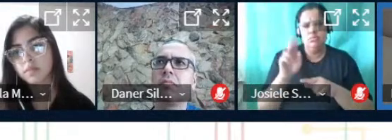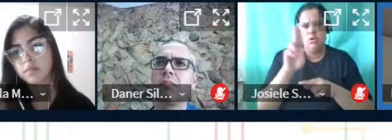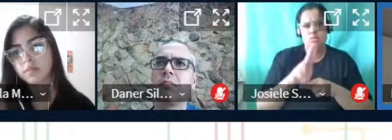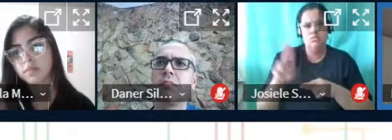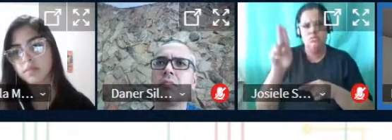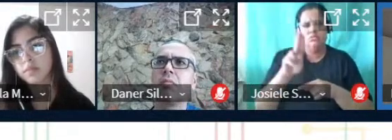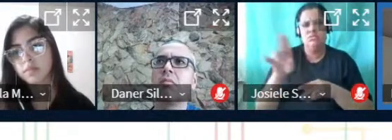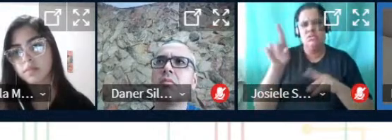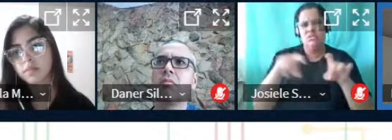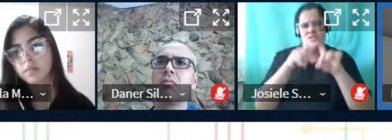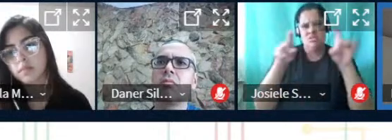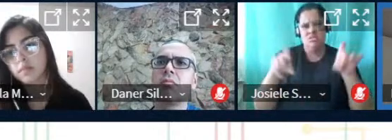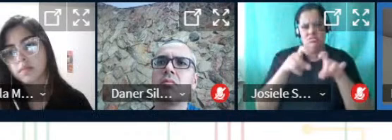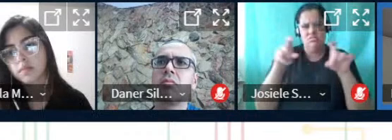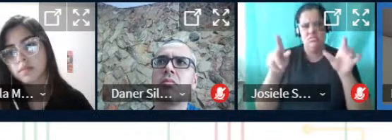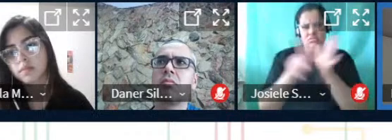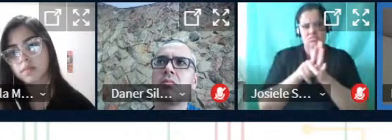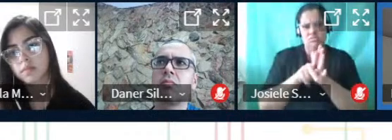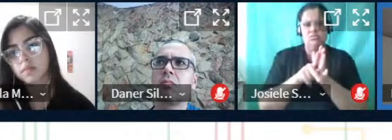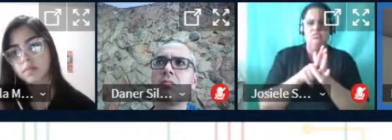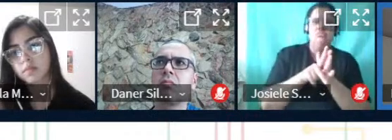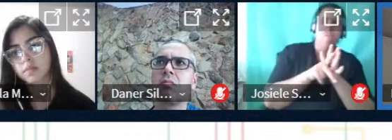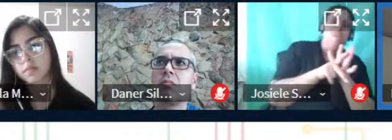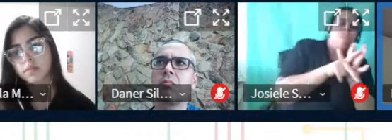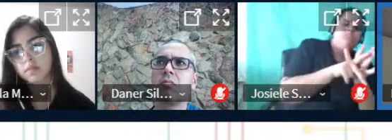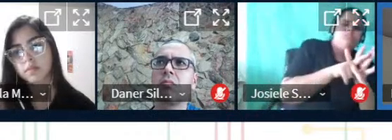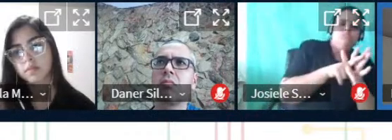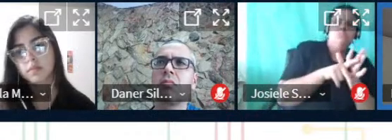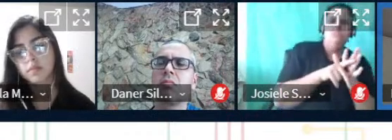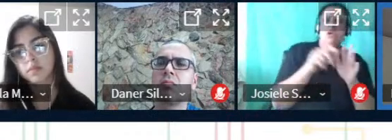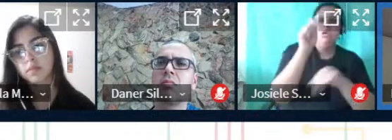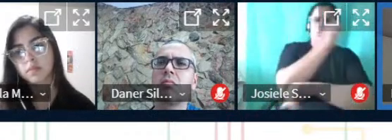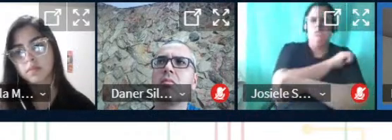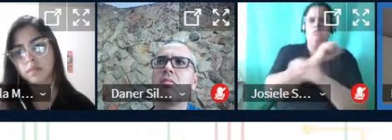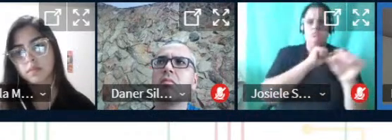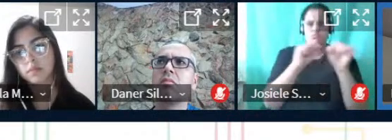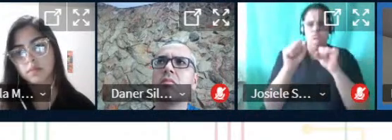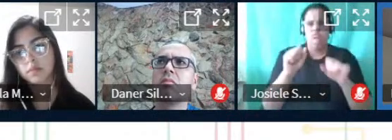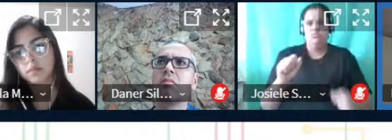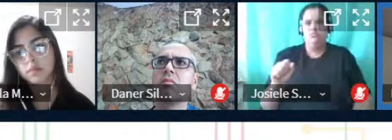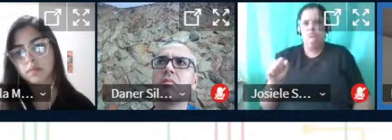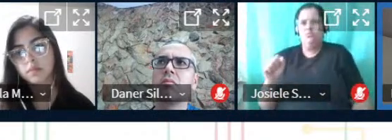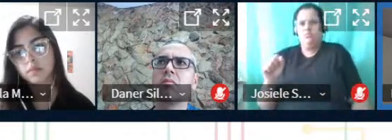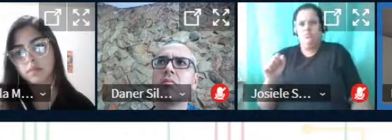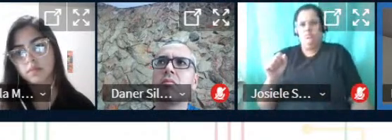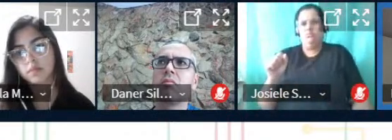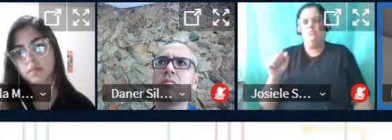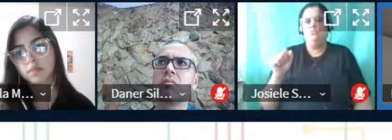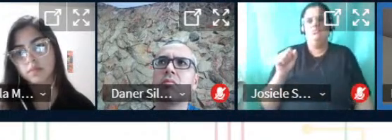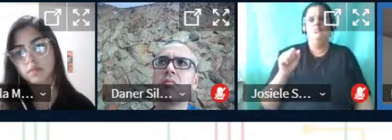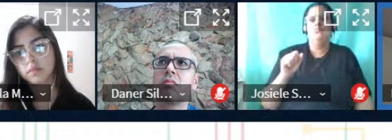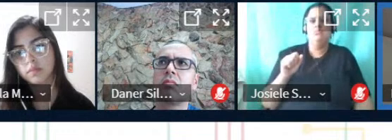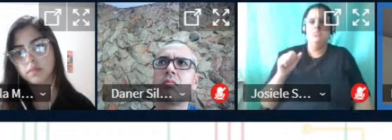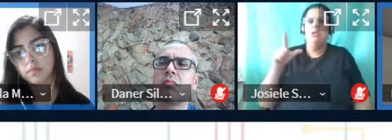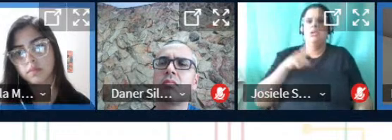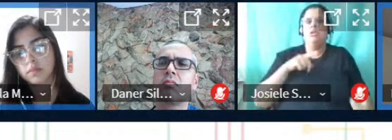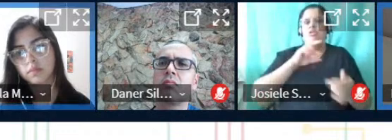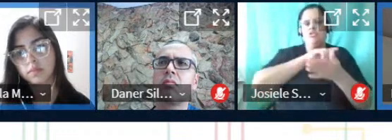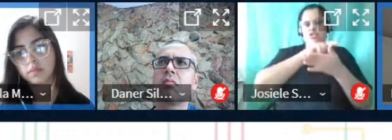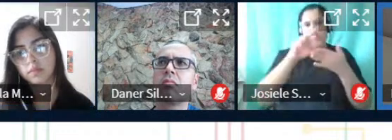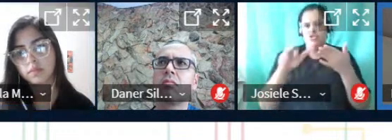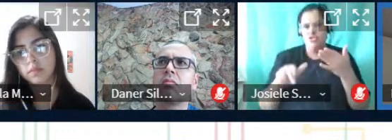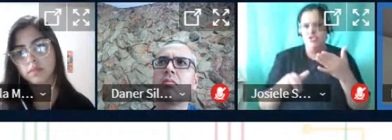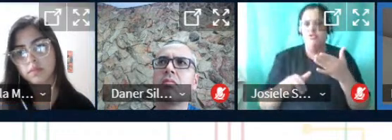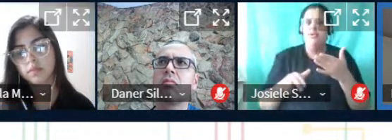informática também lá né para os alunos poderem como é que eles fazem tem várias ferramentas de